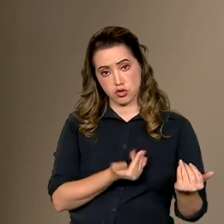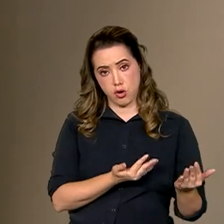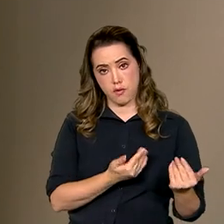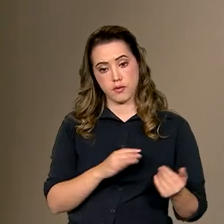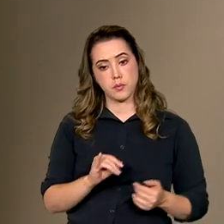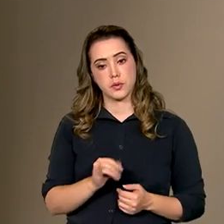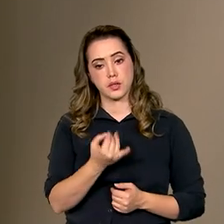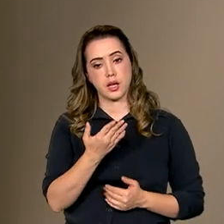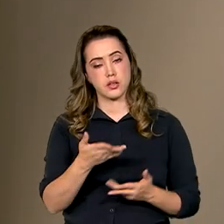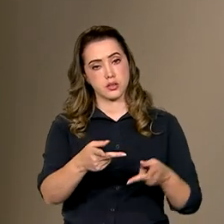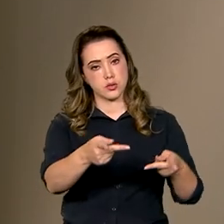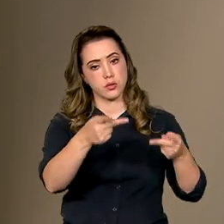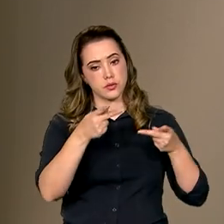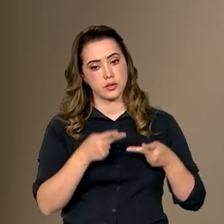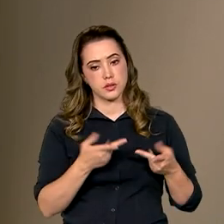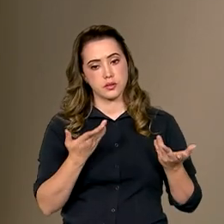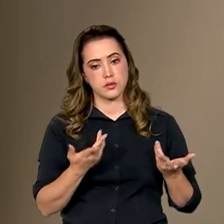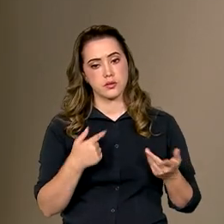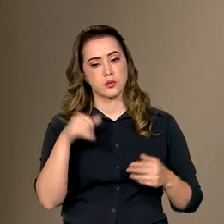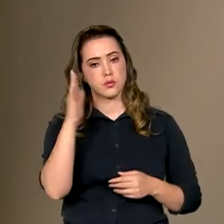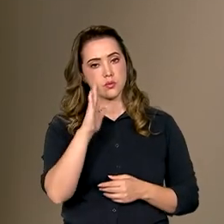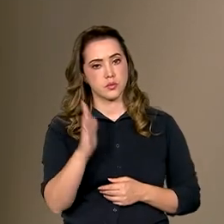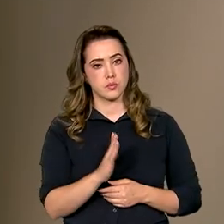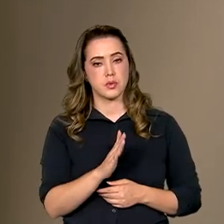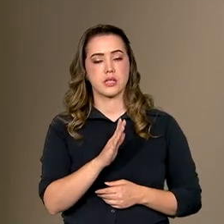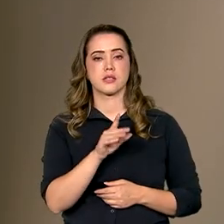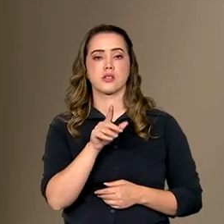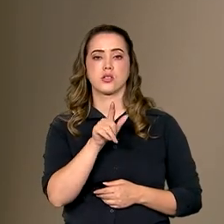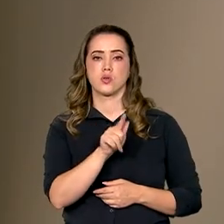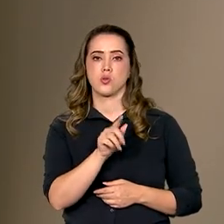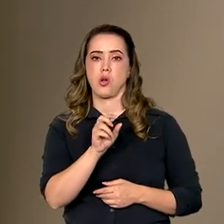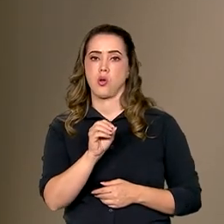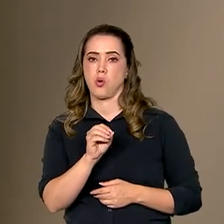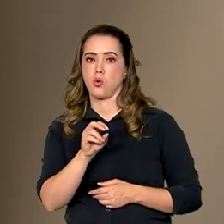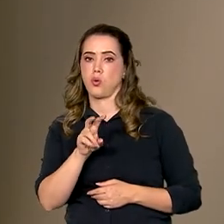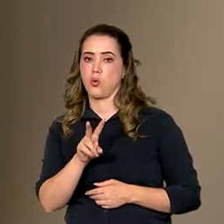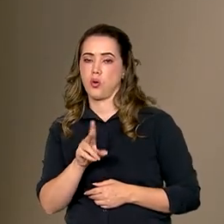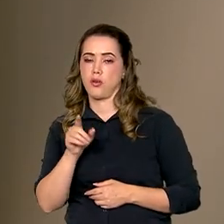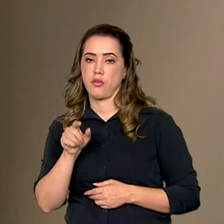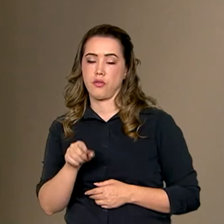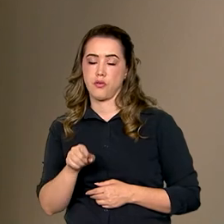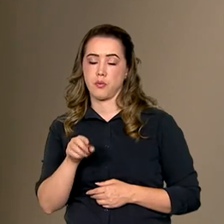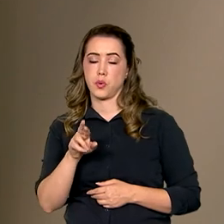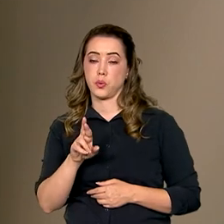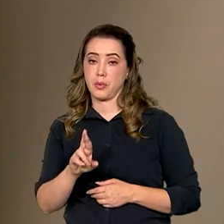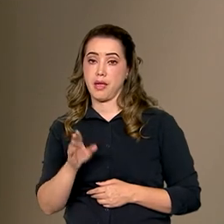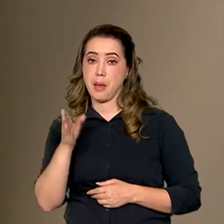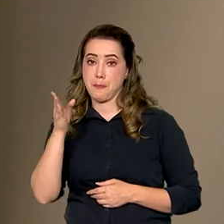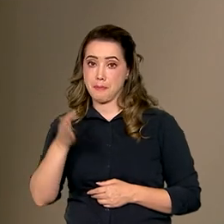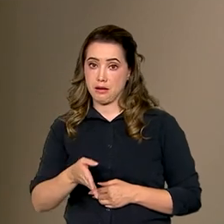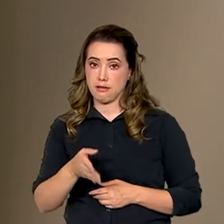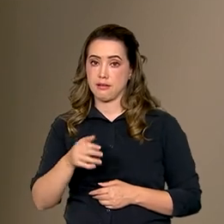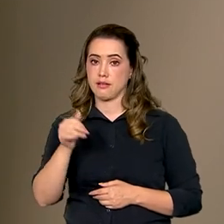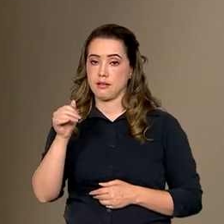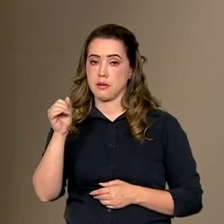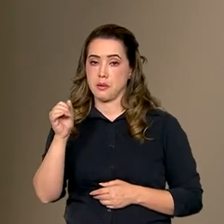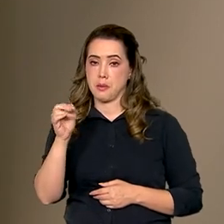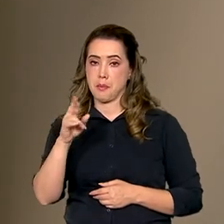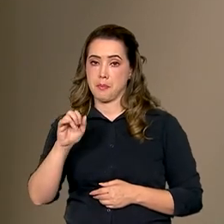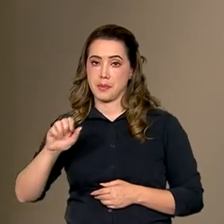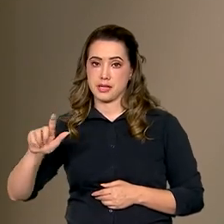aproveita para te convidar. O BrasilGov.br barra Brasil Participativo. Ali você pode propor,